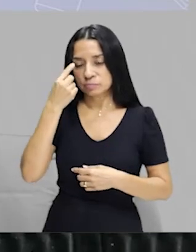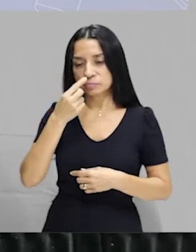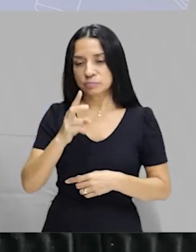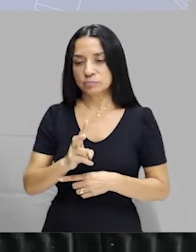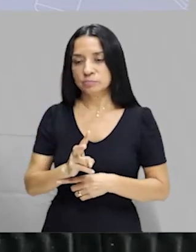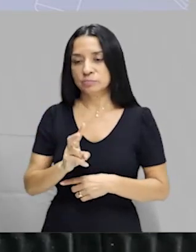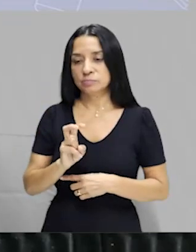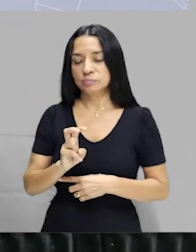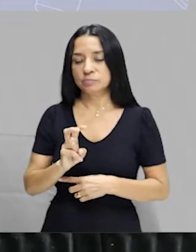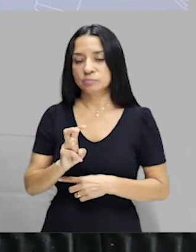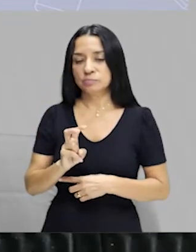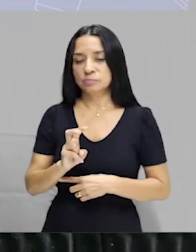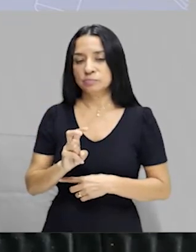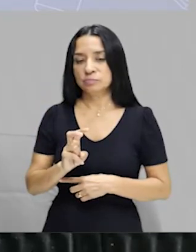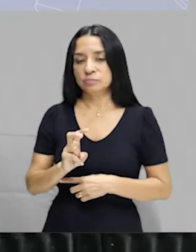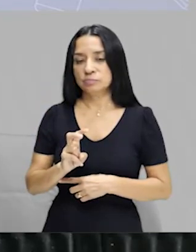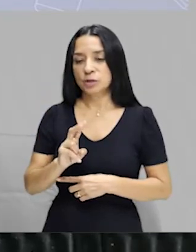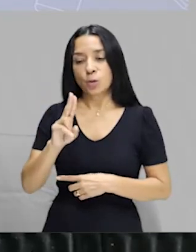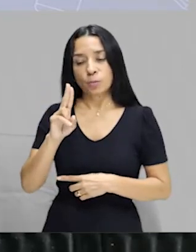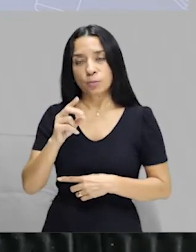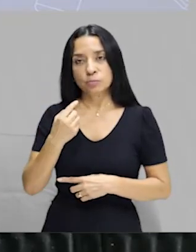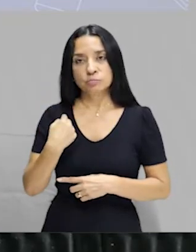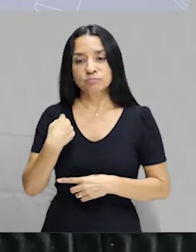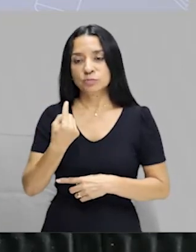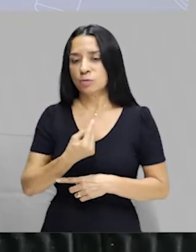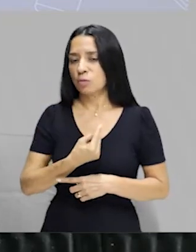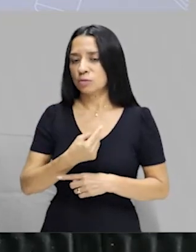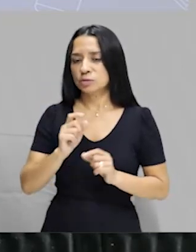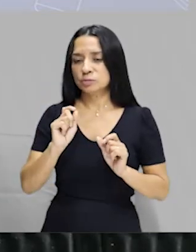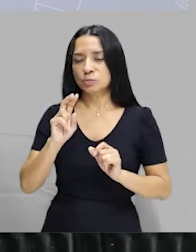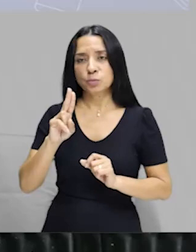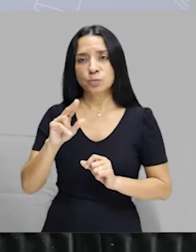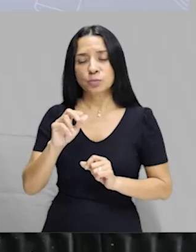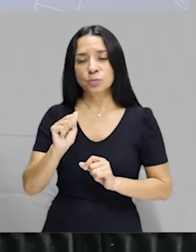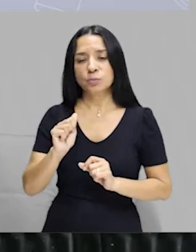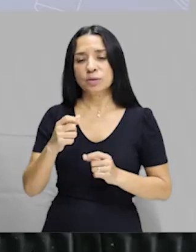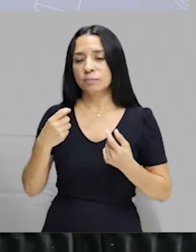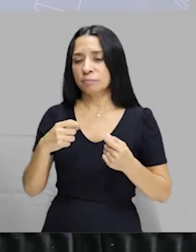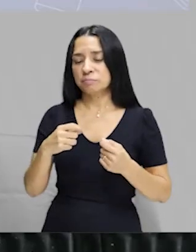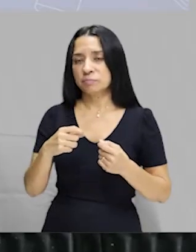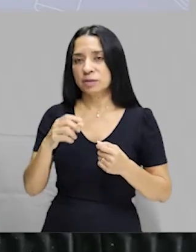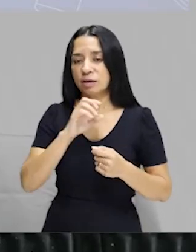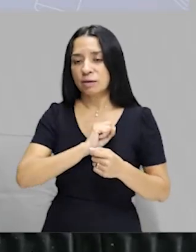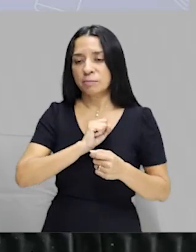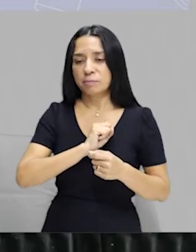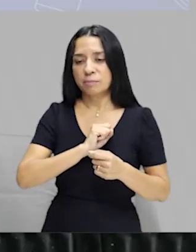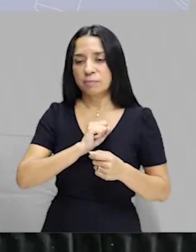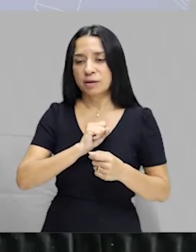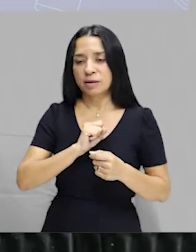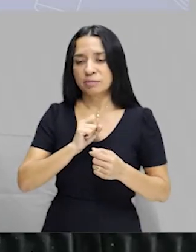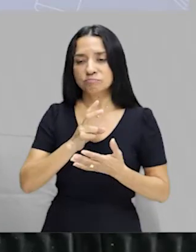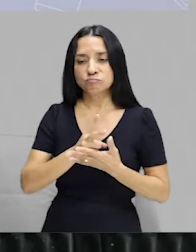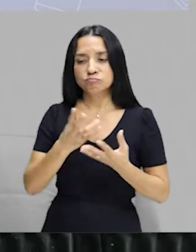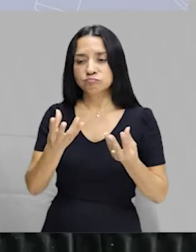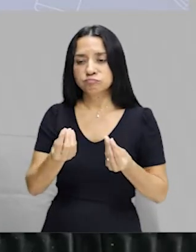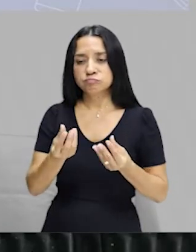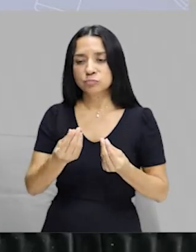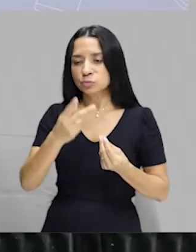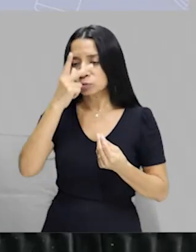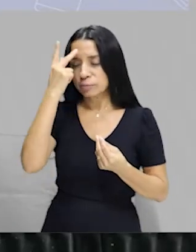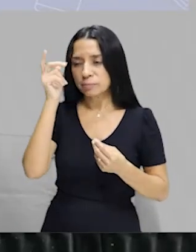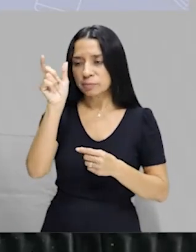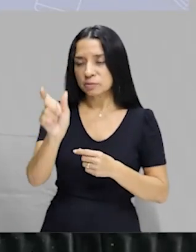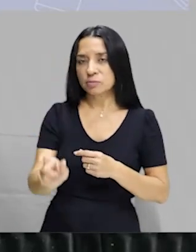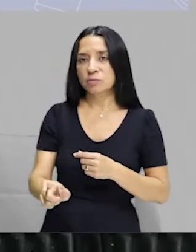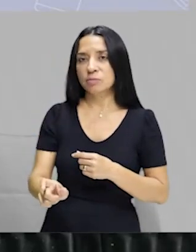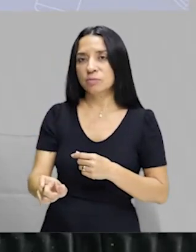nunca deve amar demasiadamente alguém, né? Além da gente. A nós precisamos amar primeiro para amar o outro.